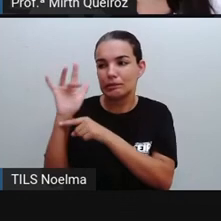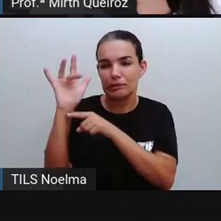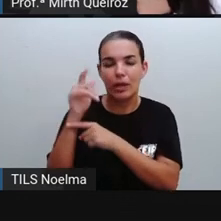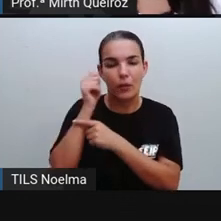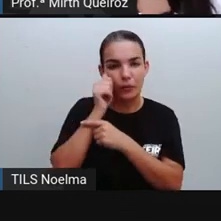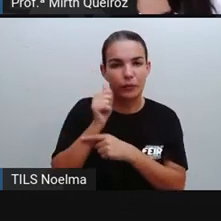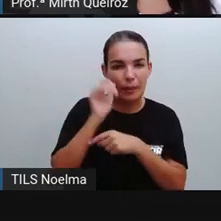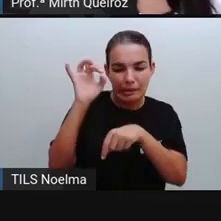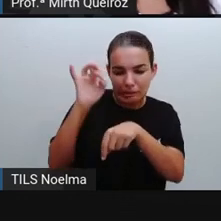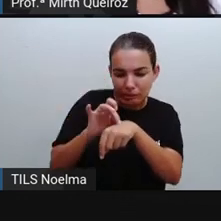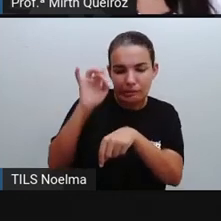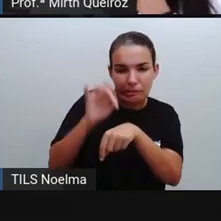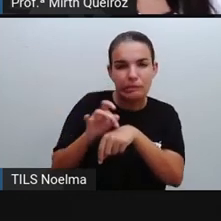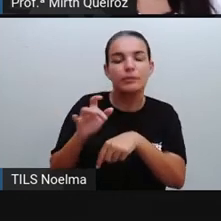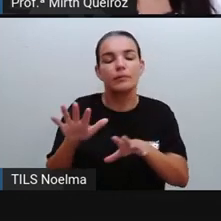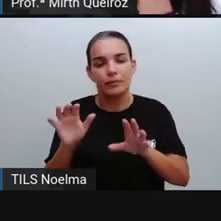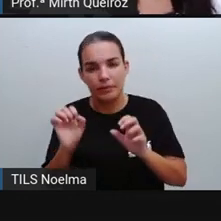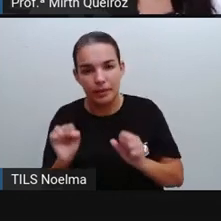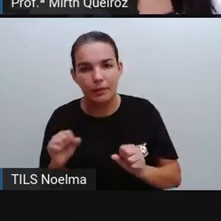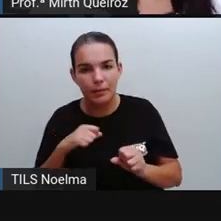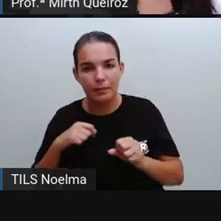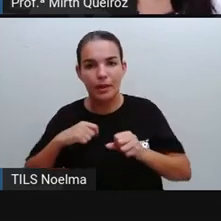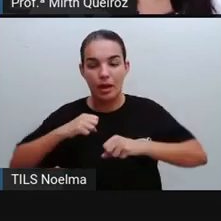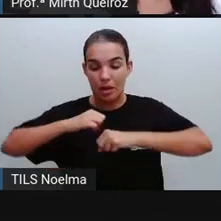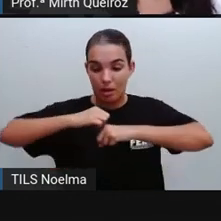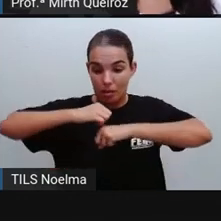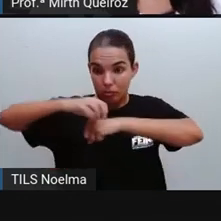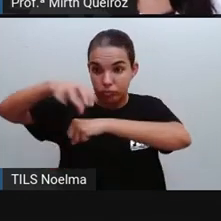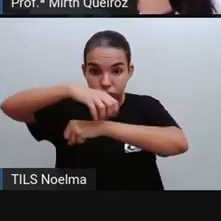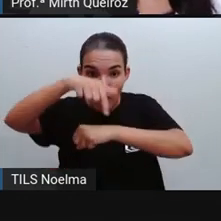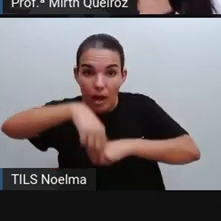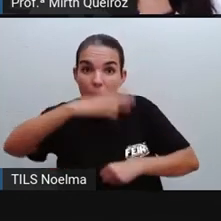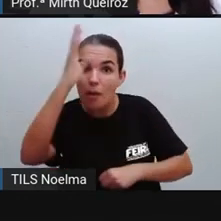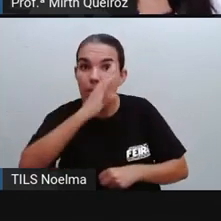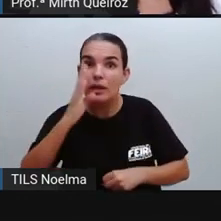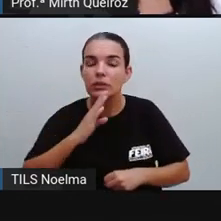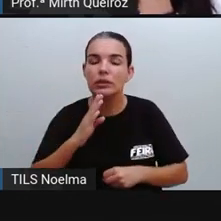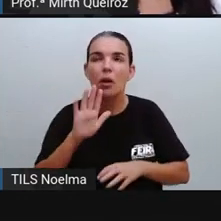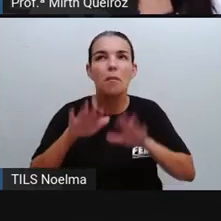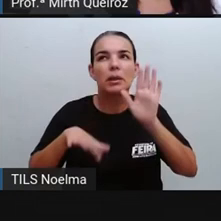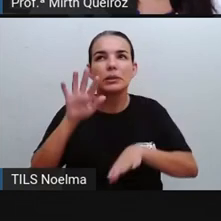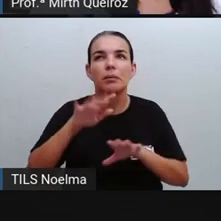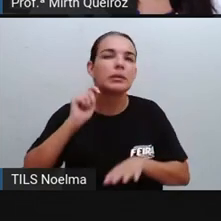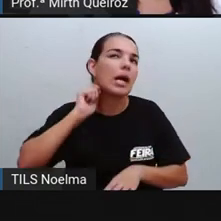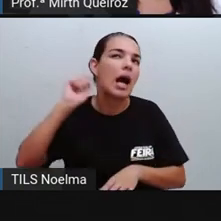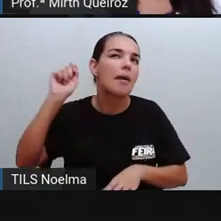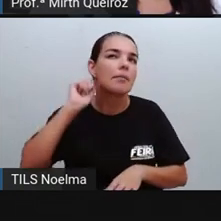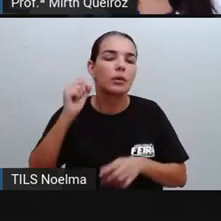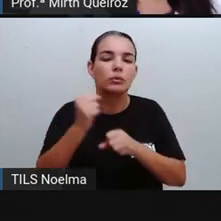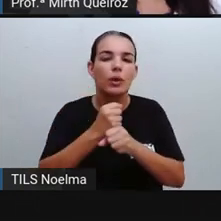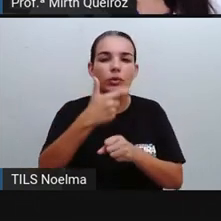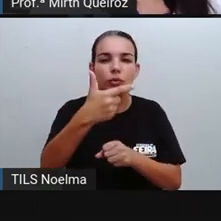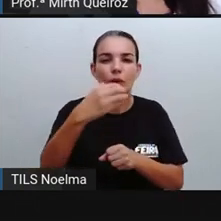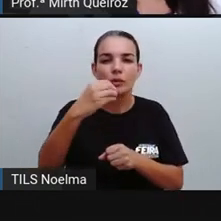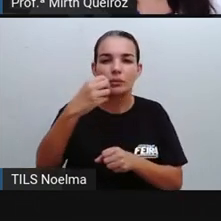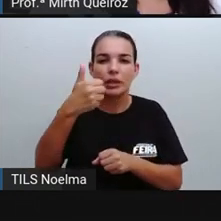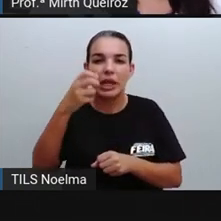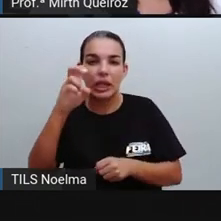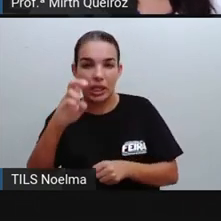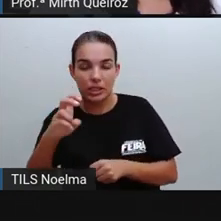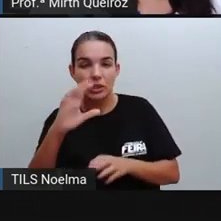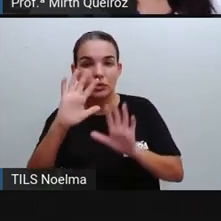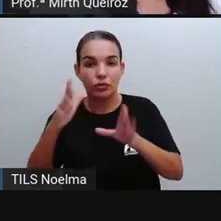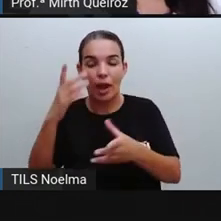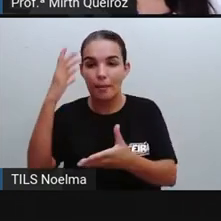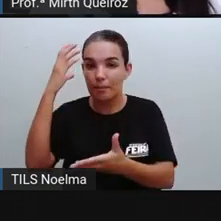aegypti. O vírus, ele começou a circular no Brasil mais ou menos em abril de 2015, após a confirmação